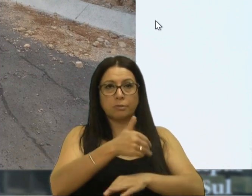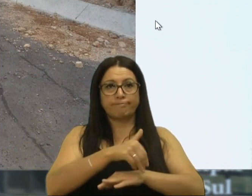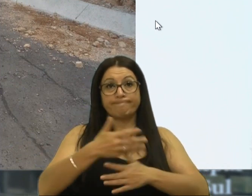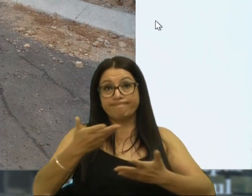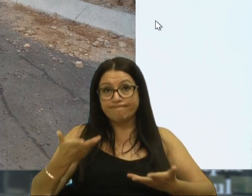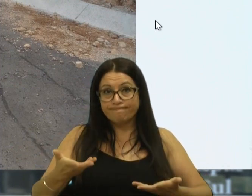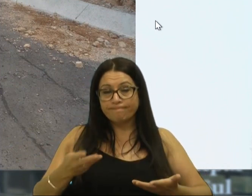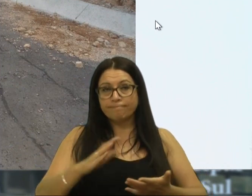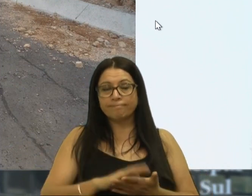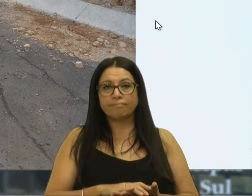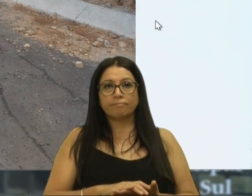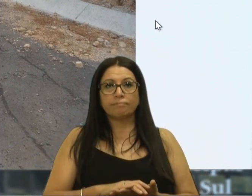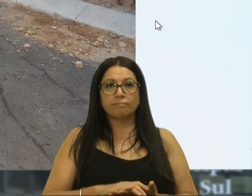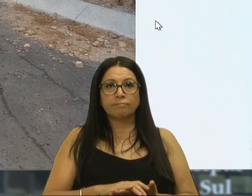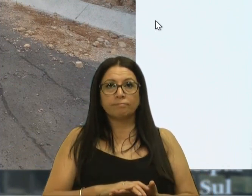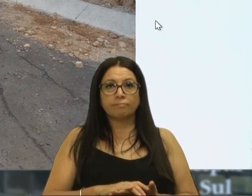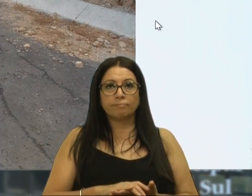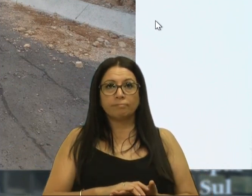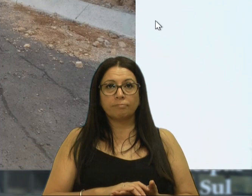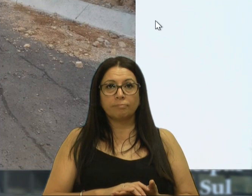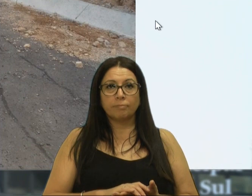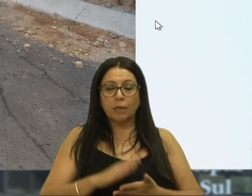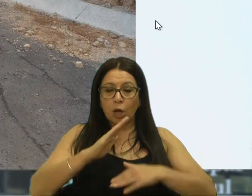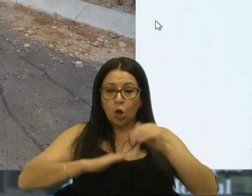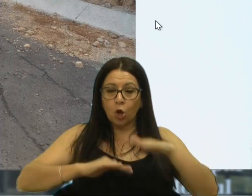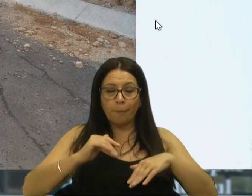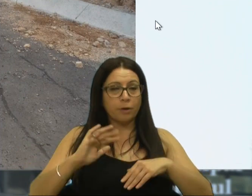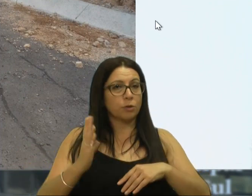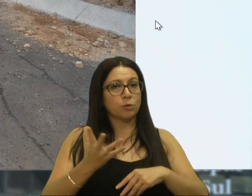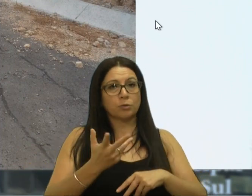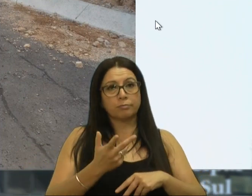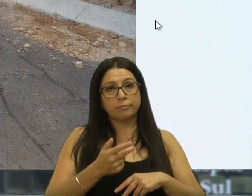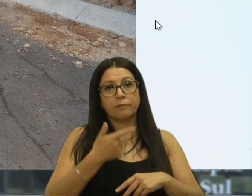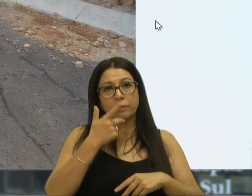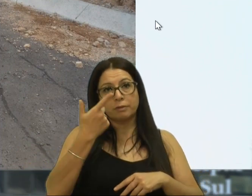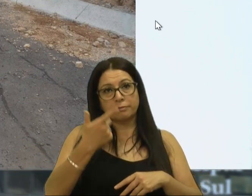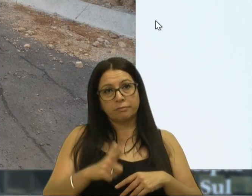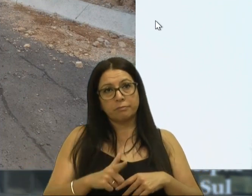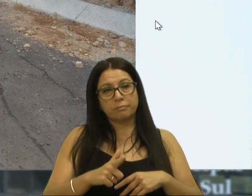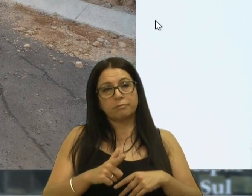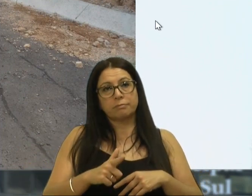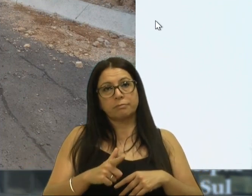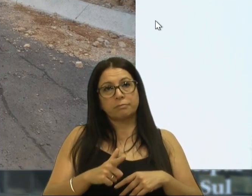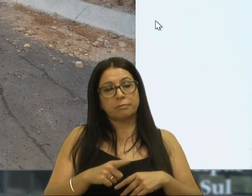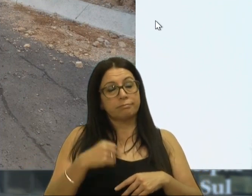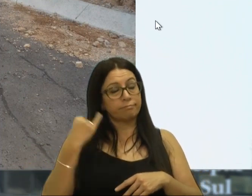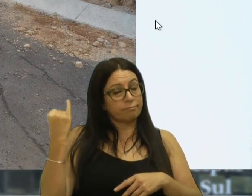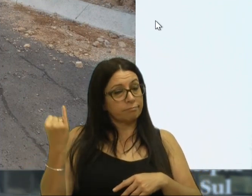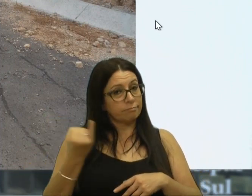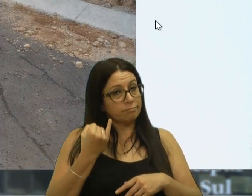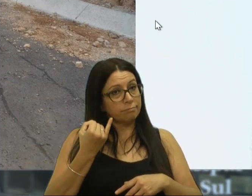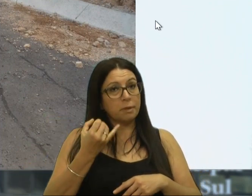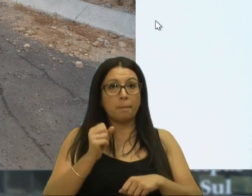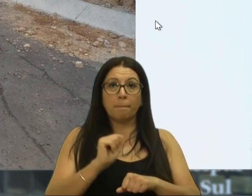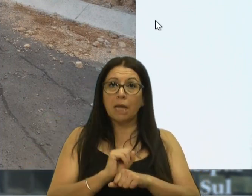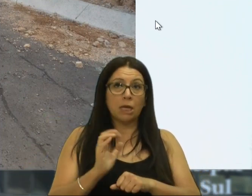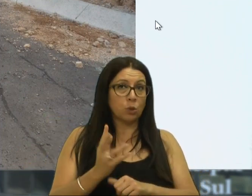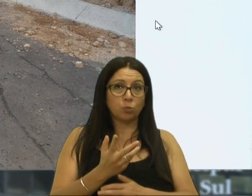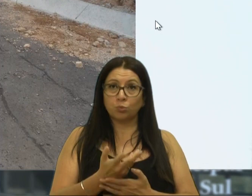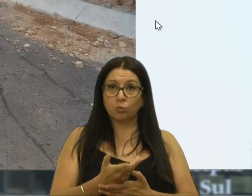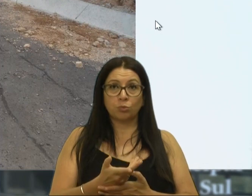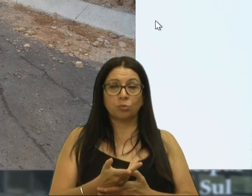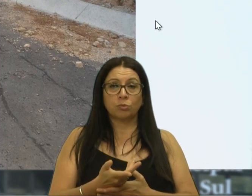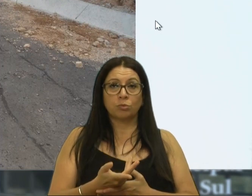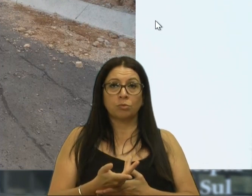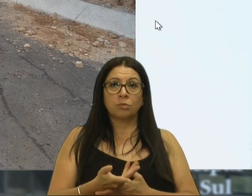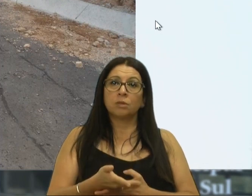obra, repito aqui, que é uma obra importantíssima, fica parada. Então, muitas